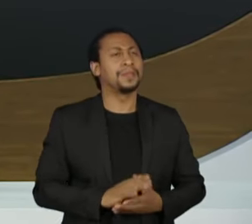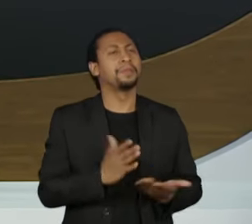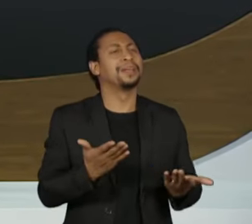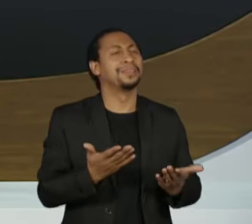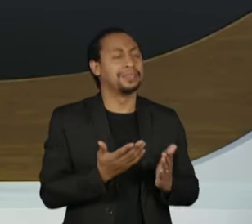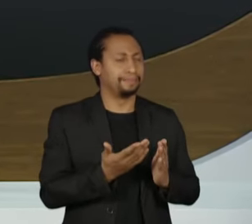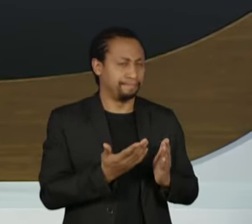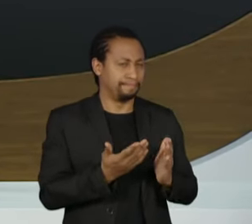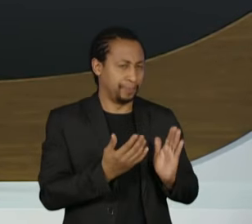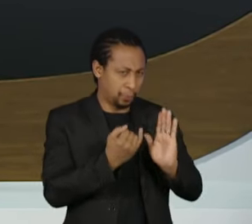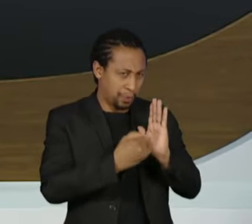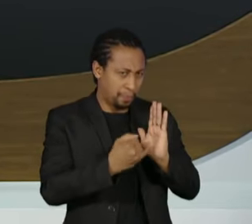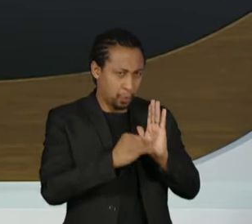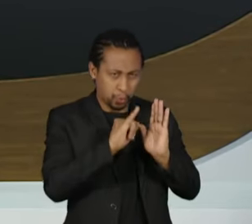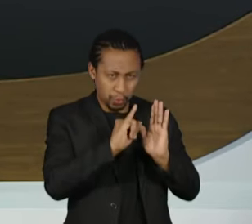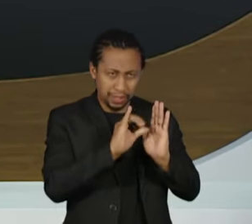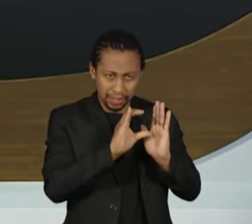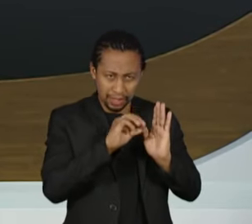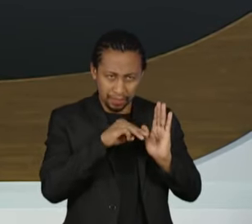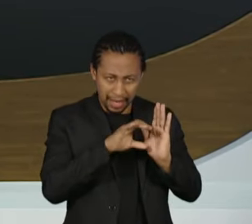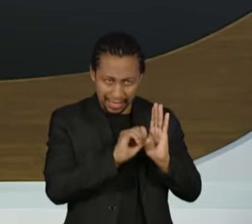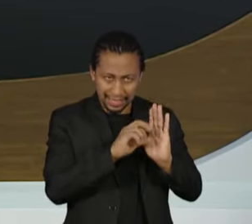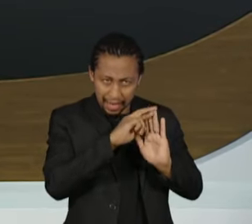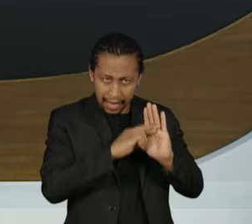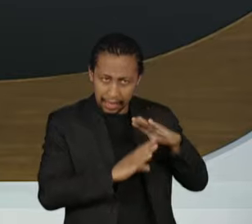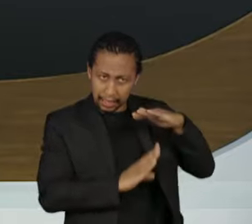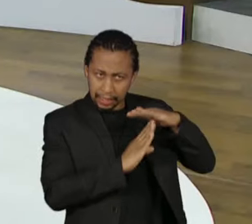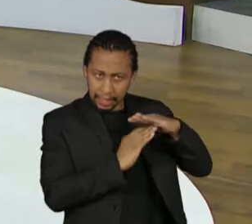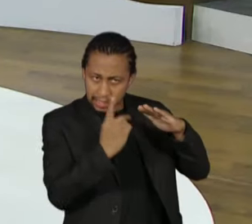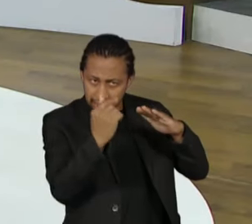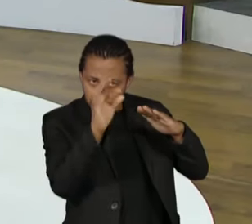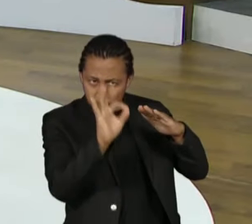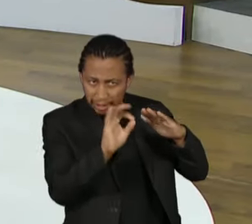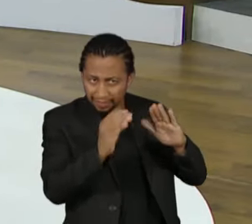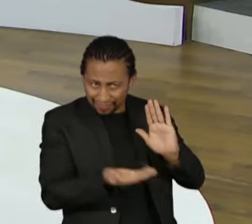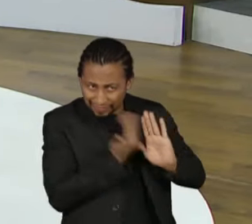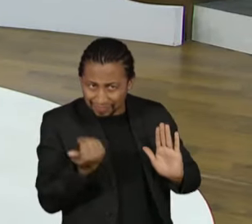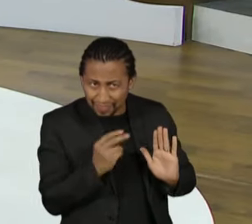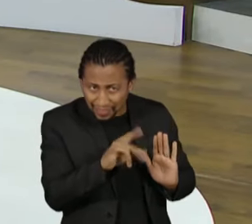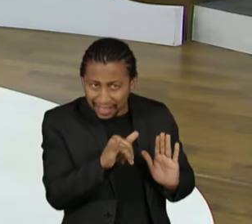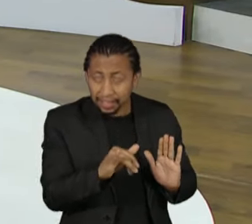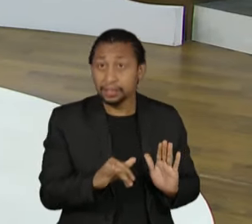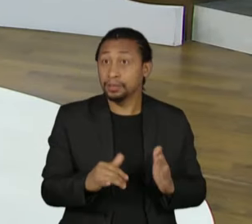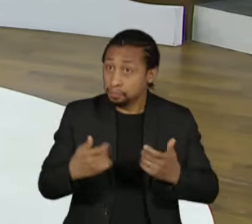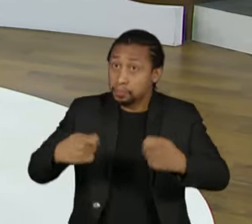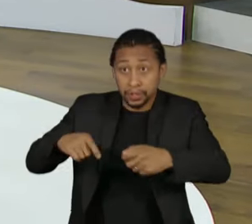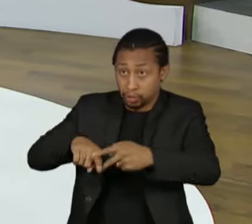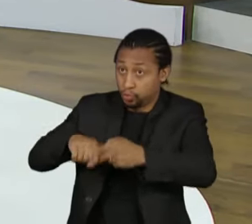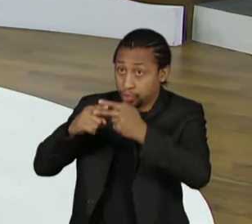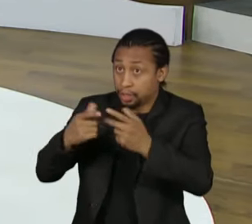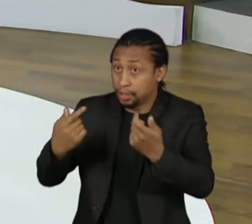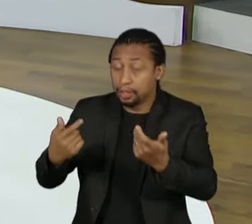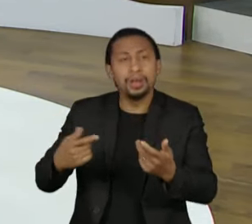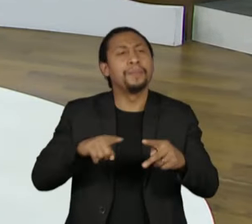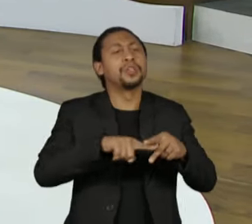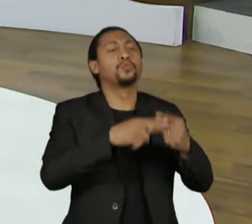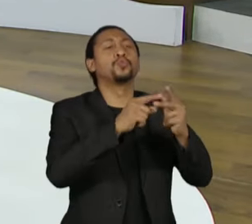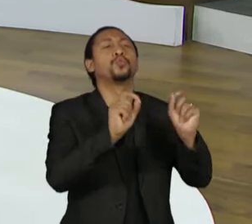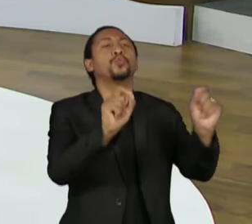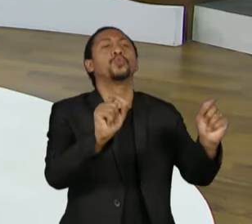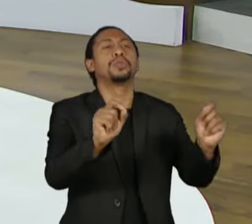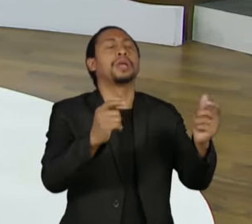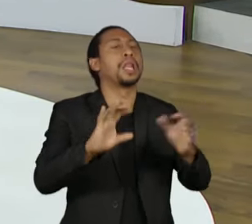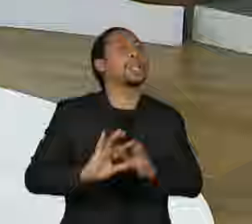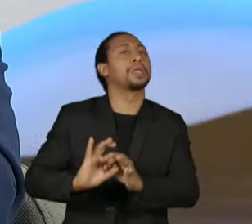teto do ICMS? É um erro, o senhor considera um erro ter esse teto. Vai ter que consertar. O que é consertar? É liberar novamente para cada